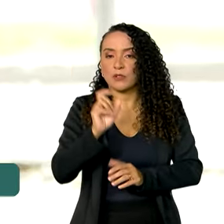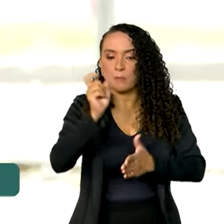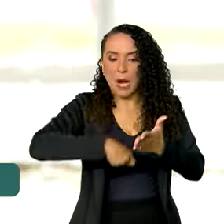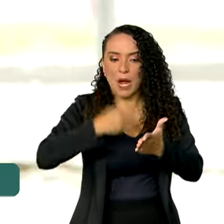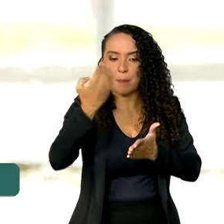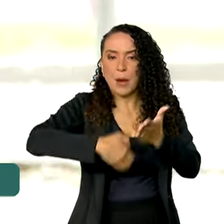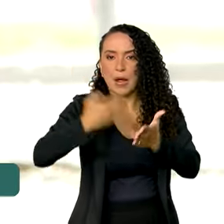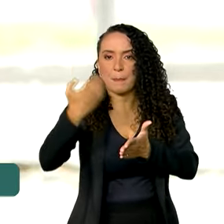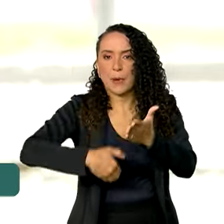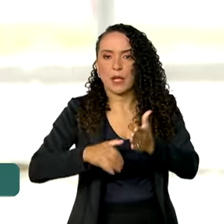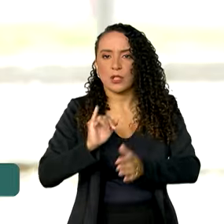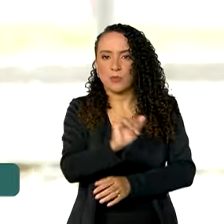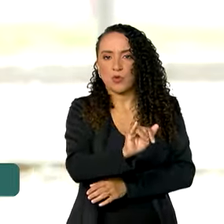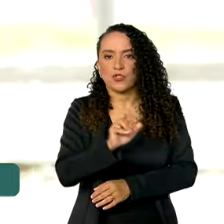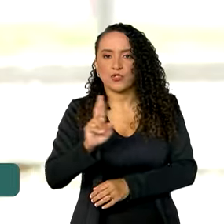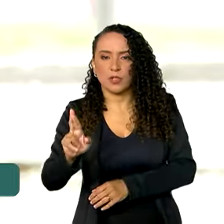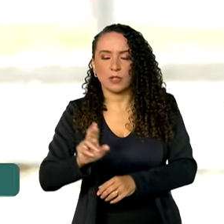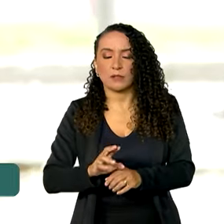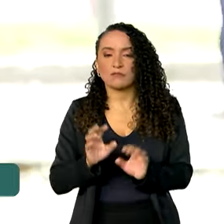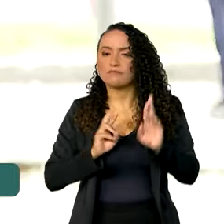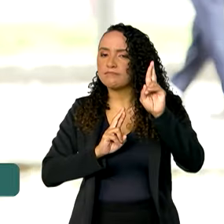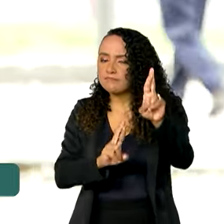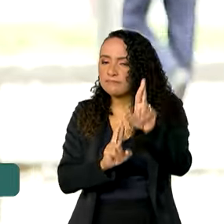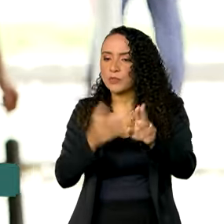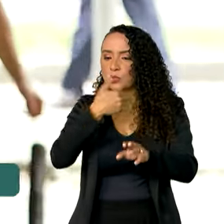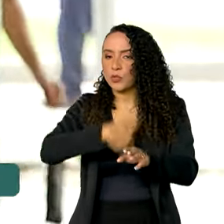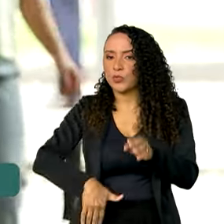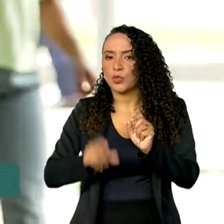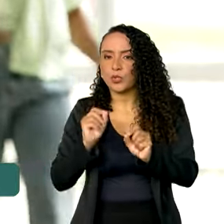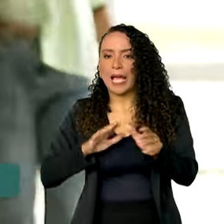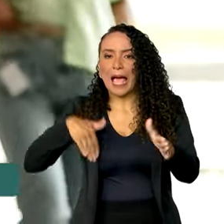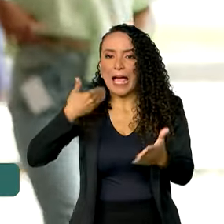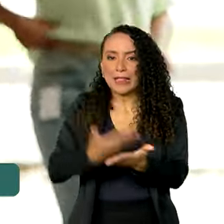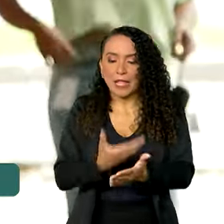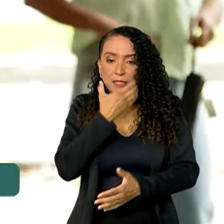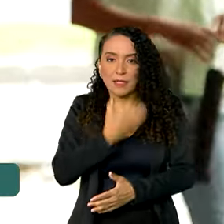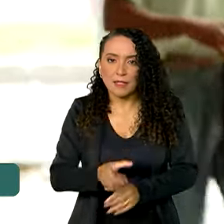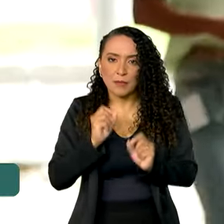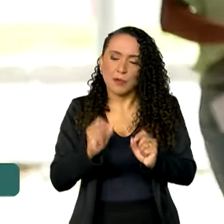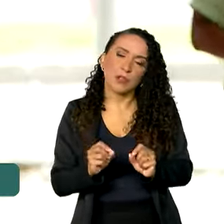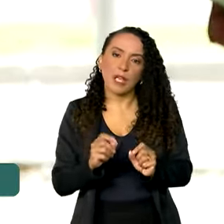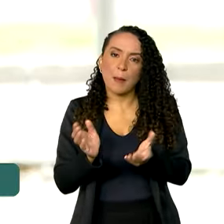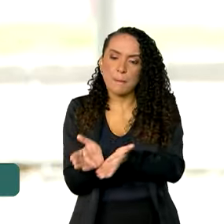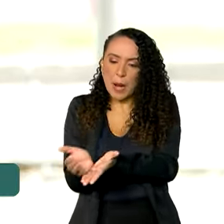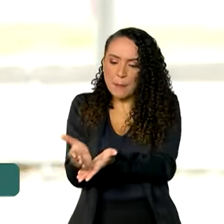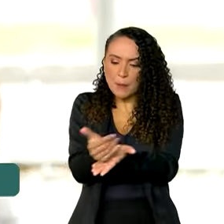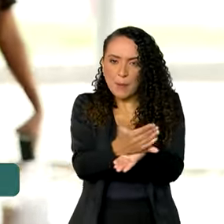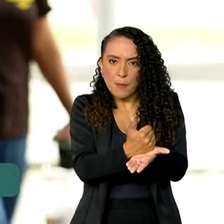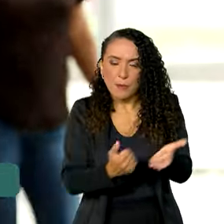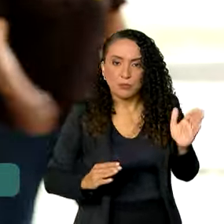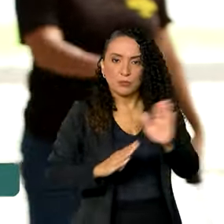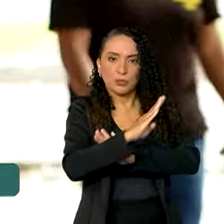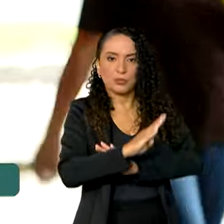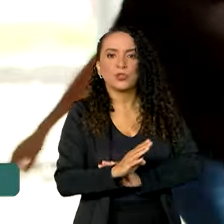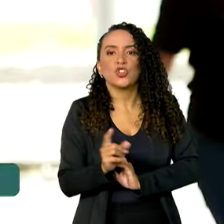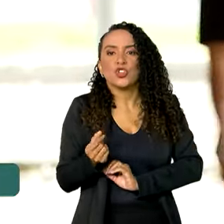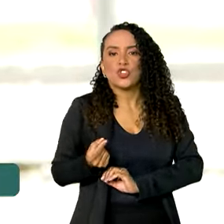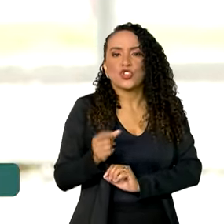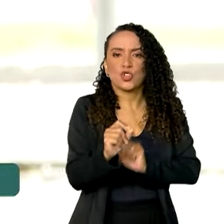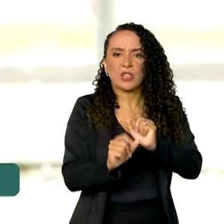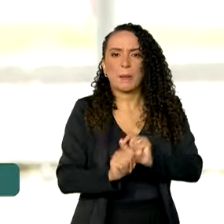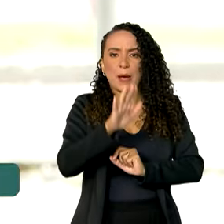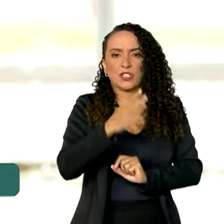abatimento no imposto de renda. A expectativa do governo até o fim do ano é de uma captação recorde de recursos